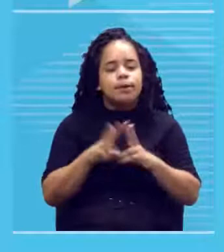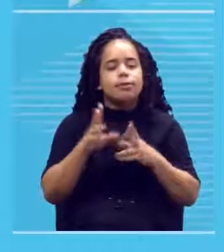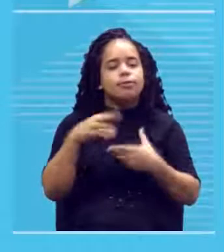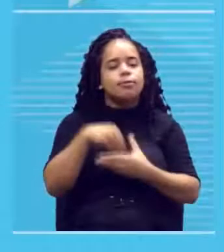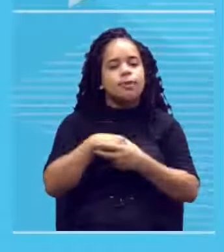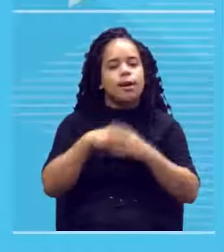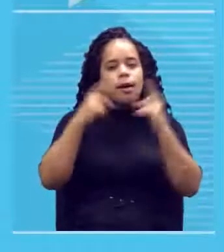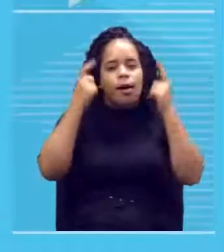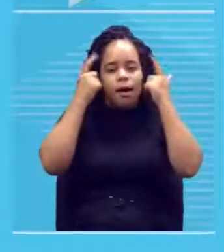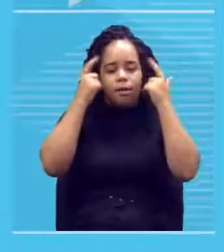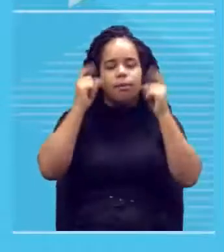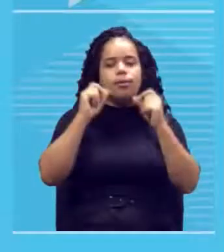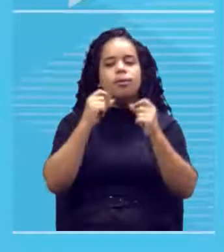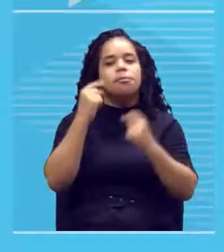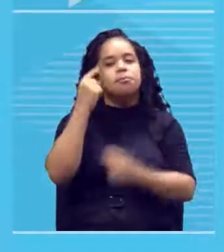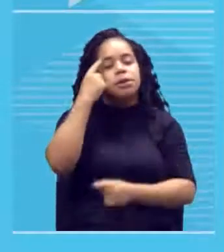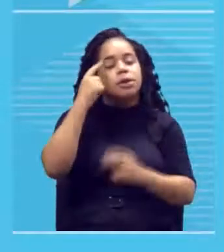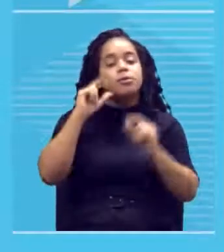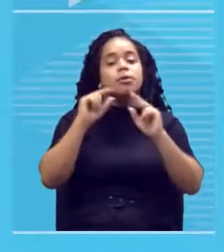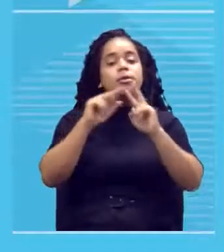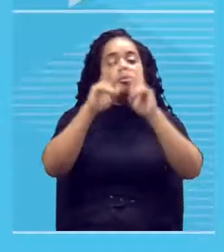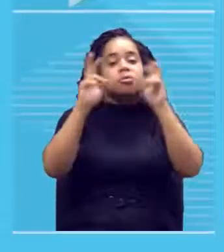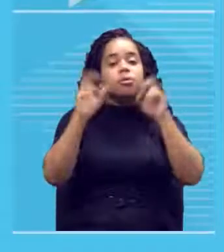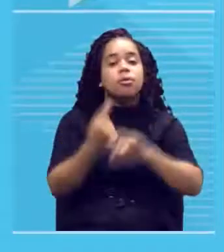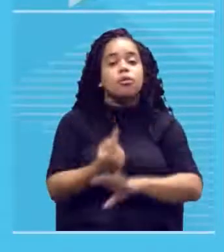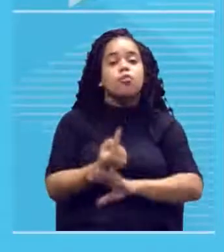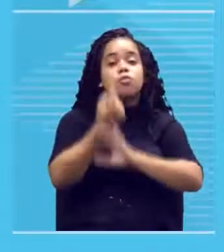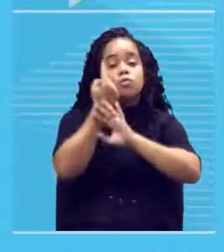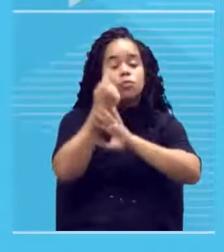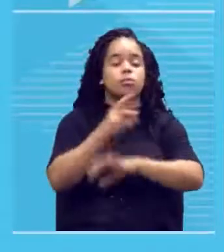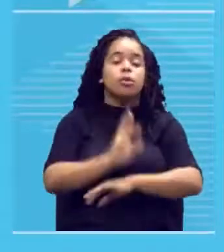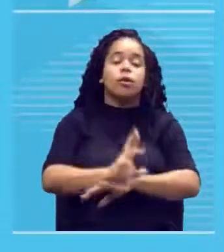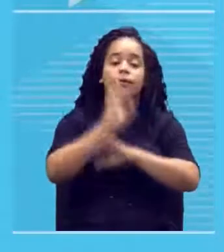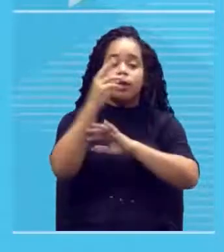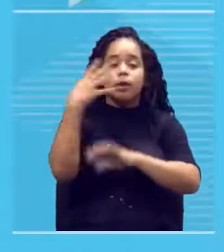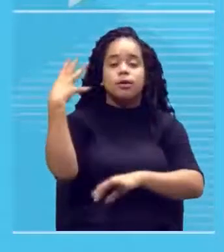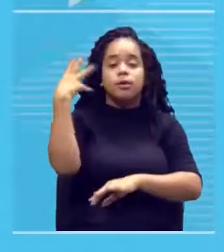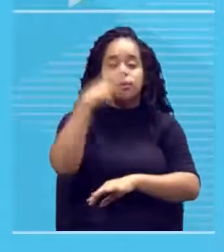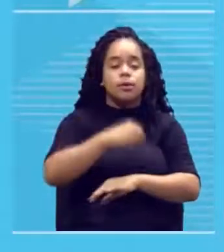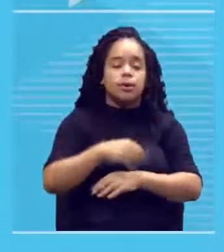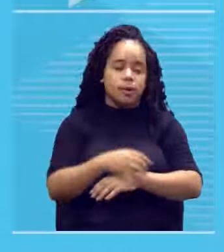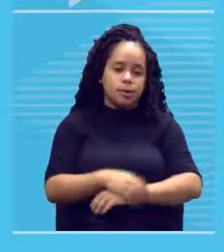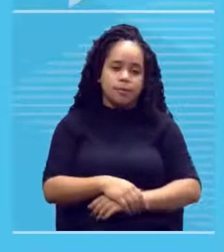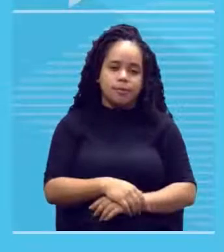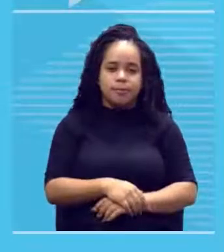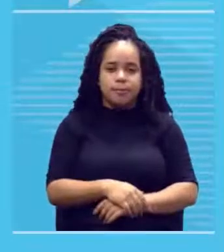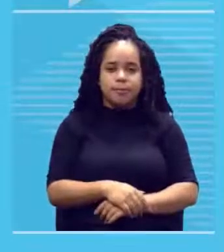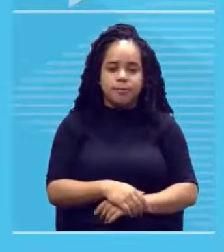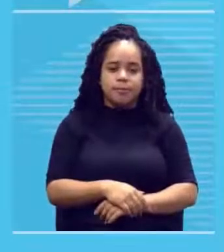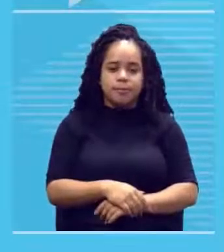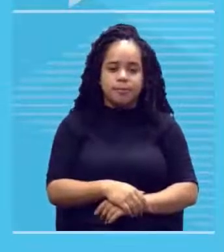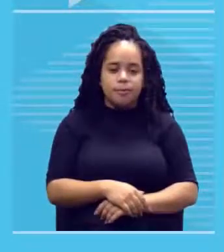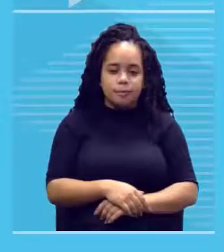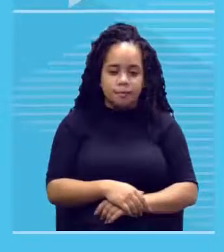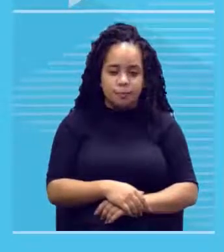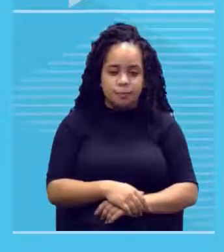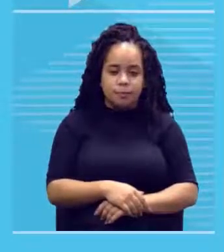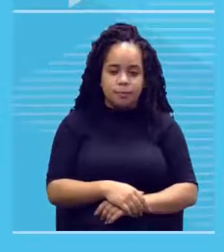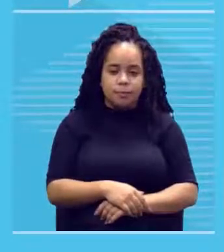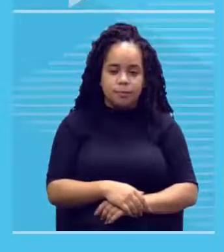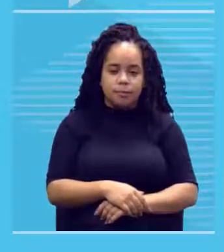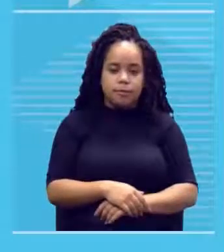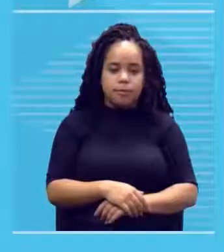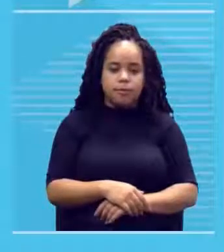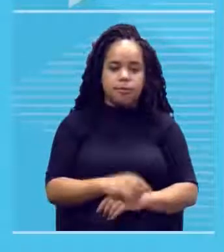que aquele é o único, a única referência de beleza, certo? Que ela não